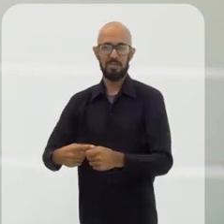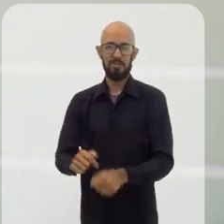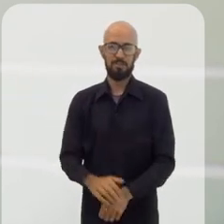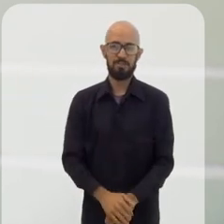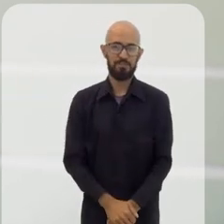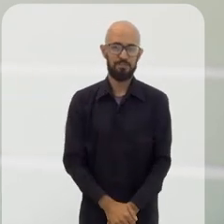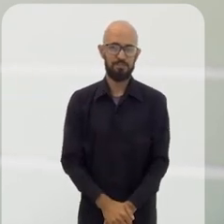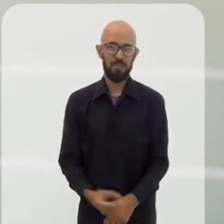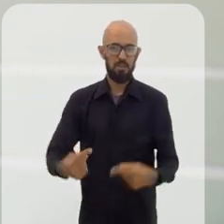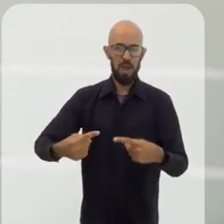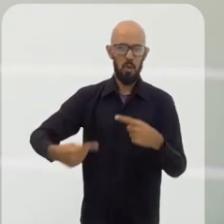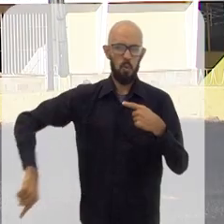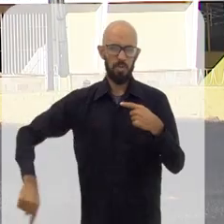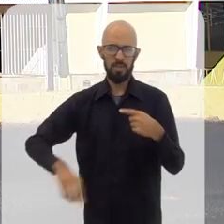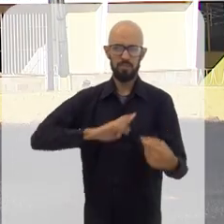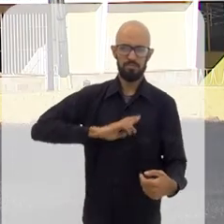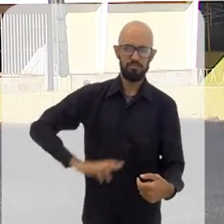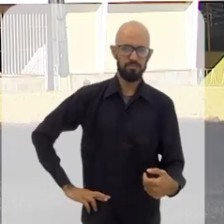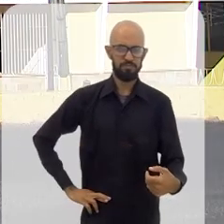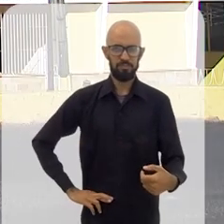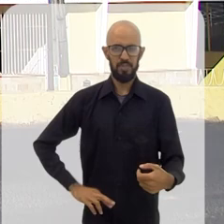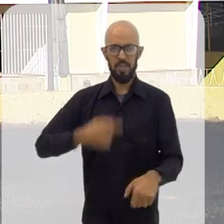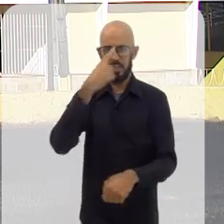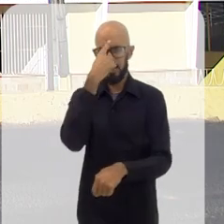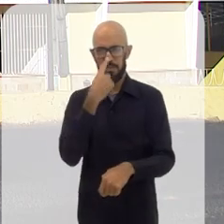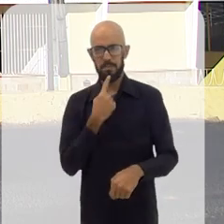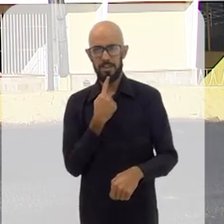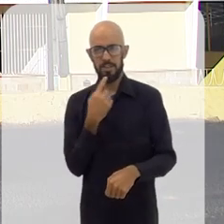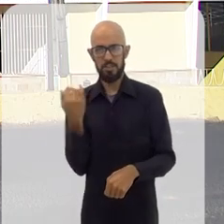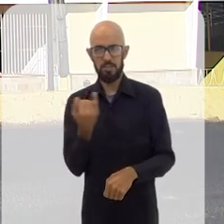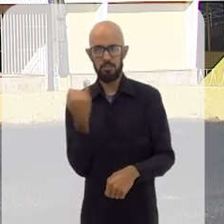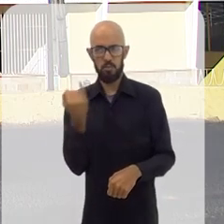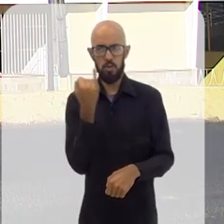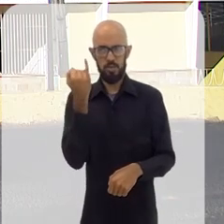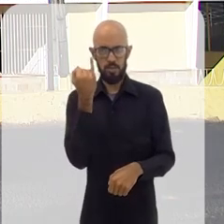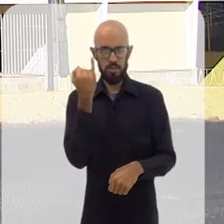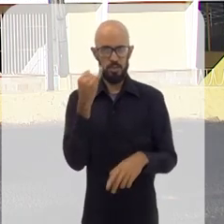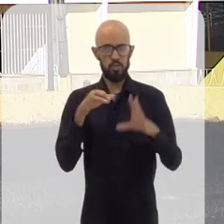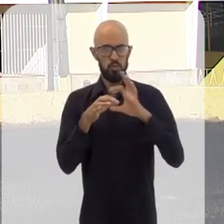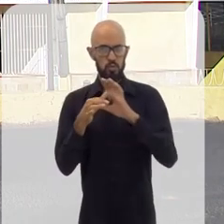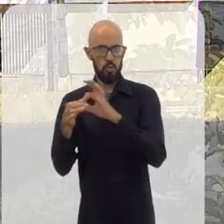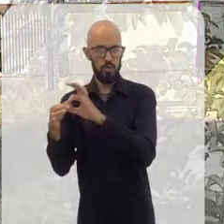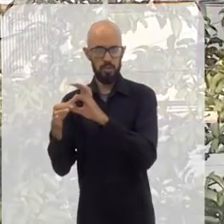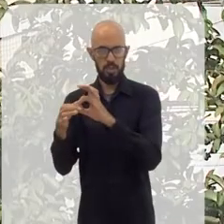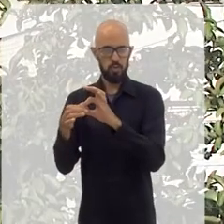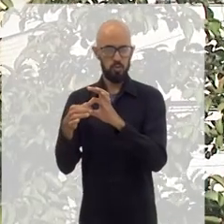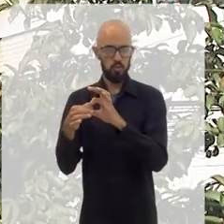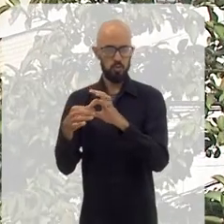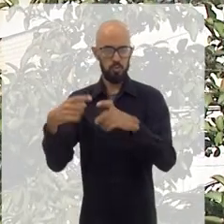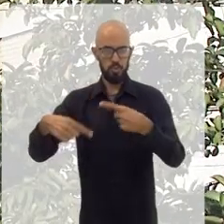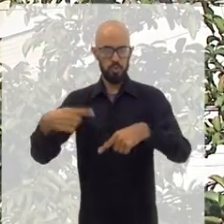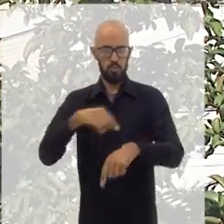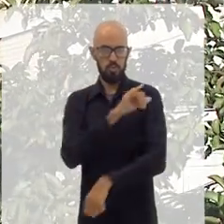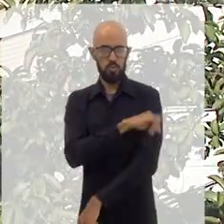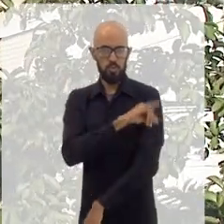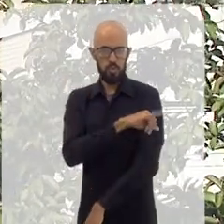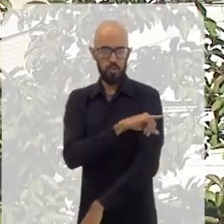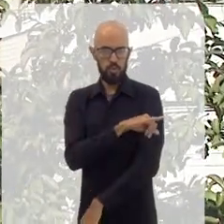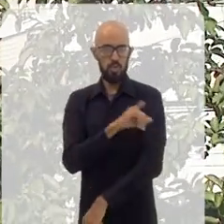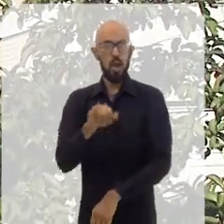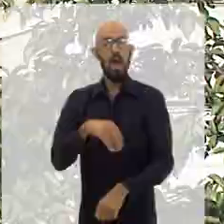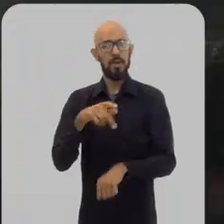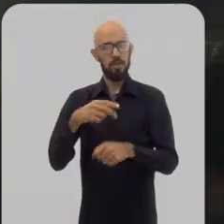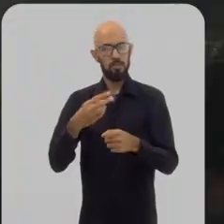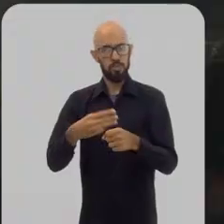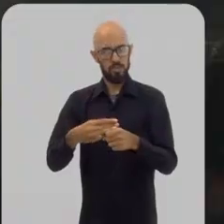território para trabalhar em outra cidade. Com tradição republicana e personalidades importantes no cenário político do estado do Rio